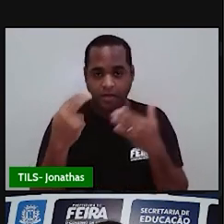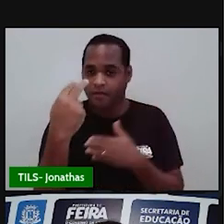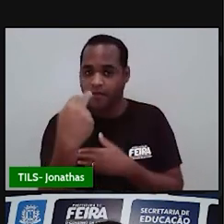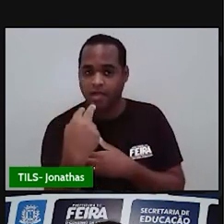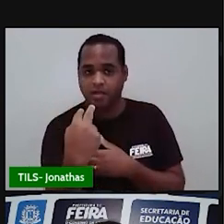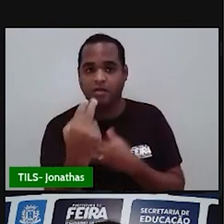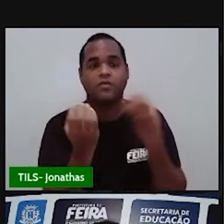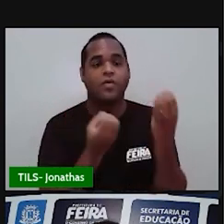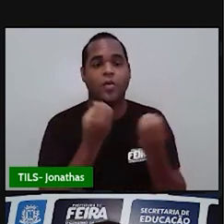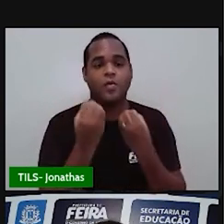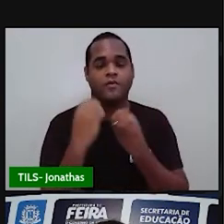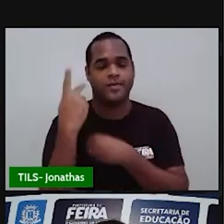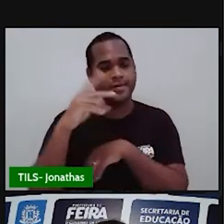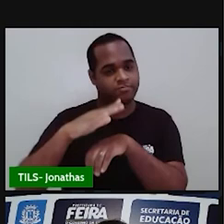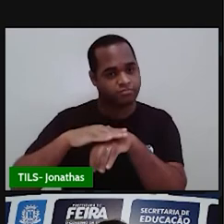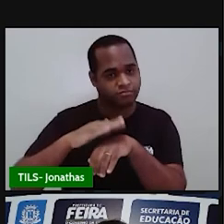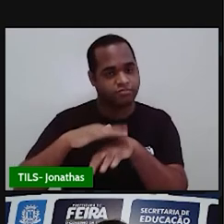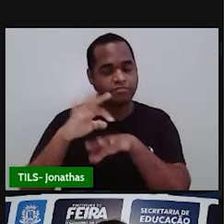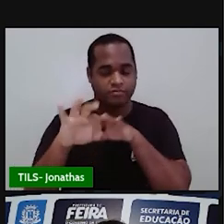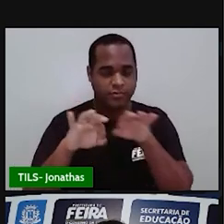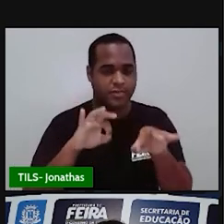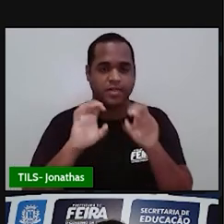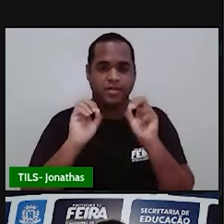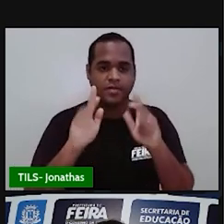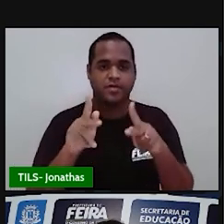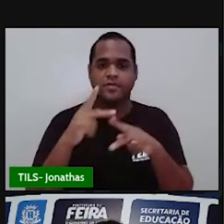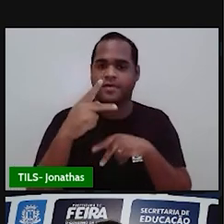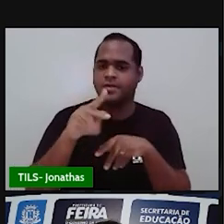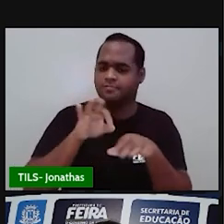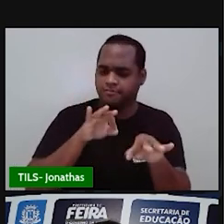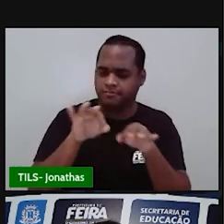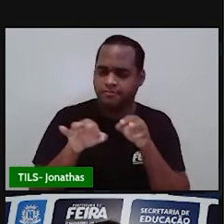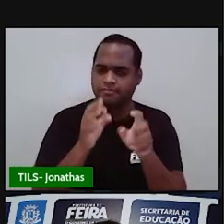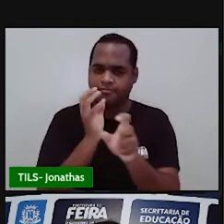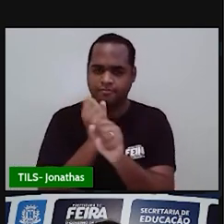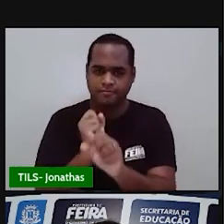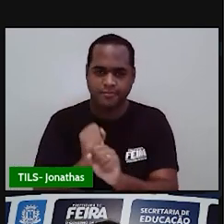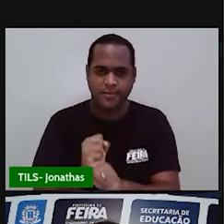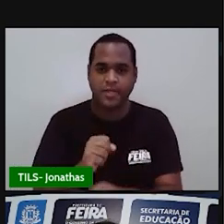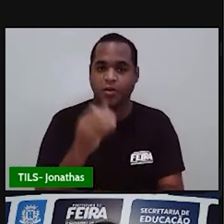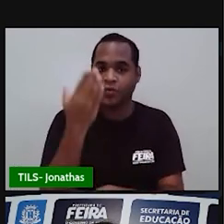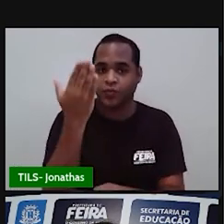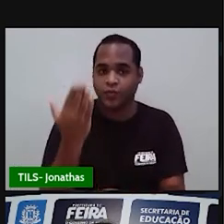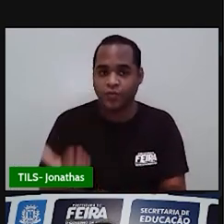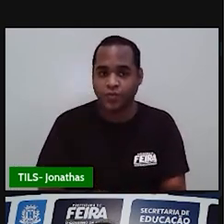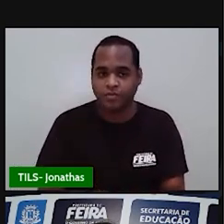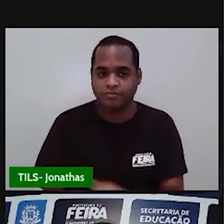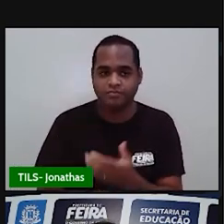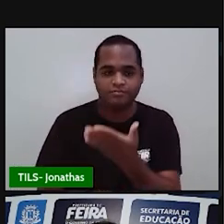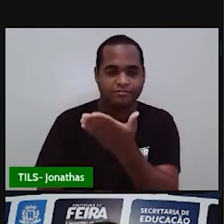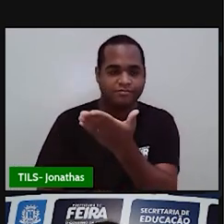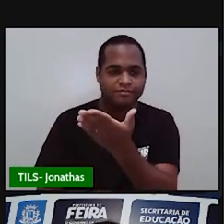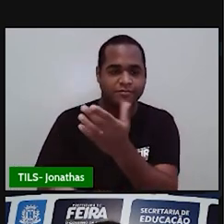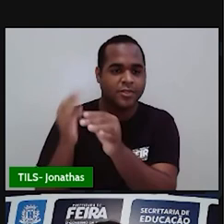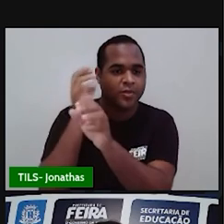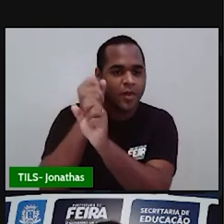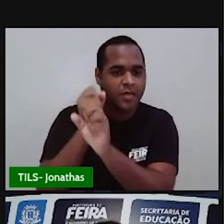o seu. Certo? Então, fazendo aquela soma ali, somando tudo aqui que tá nas unidades.